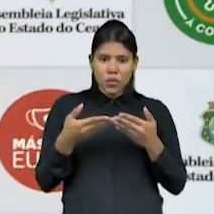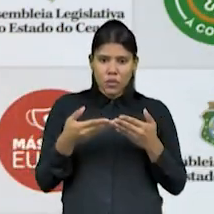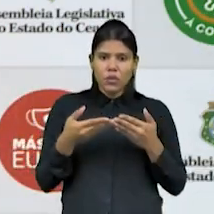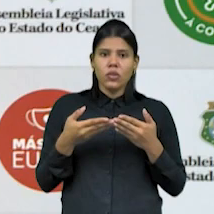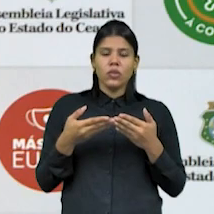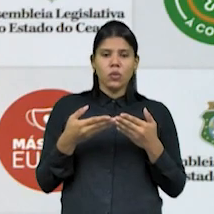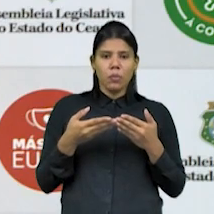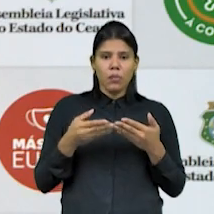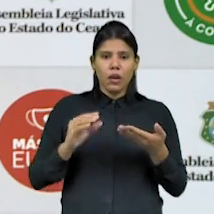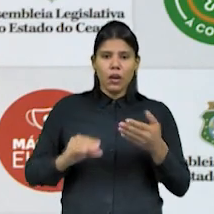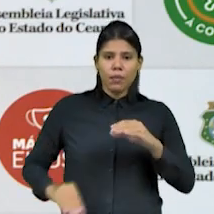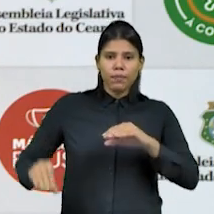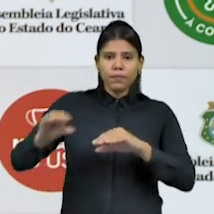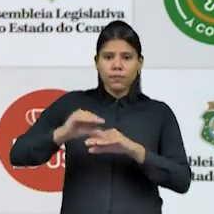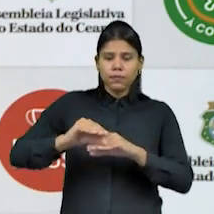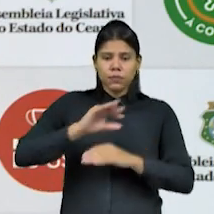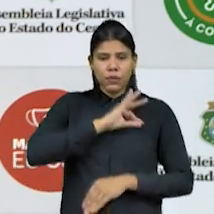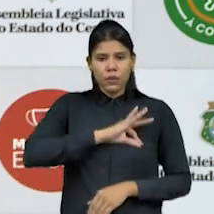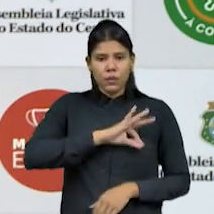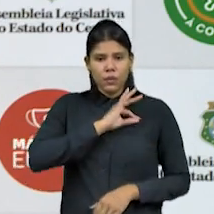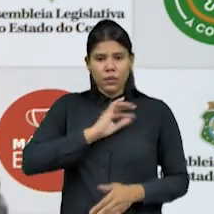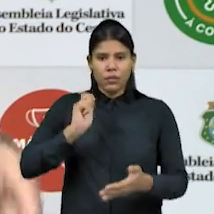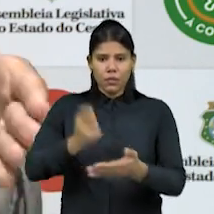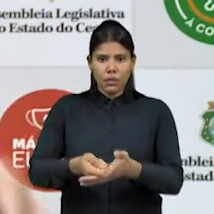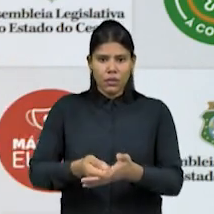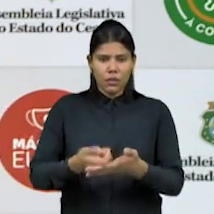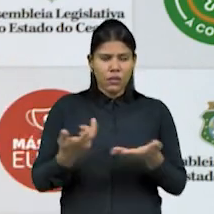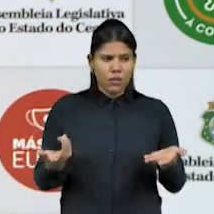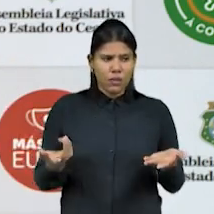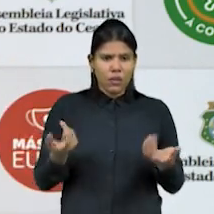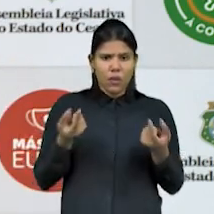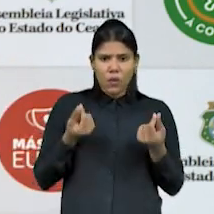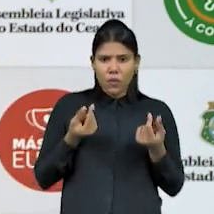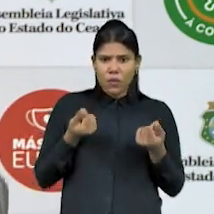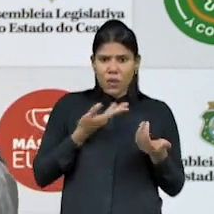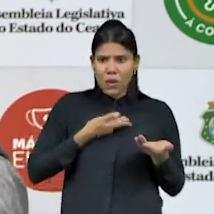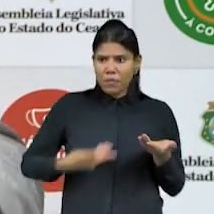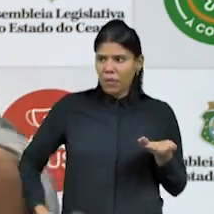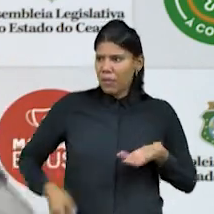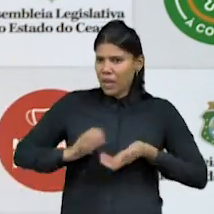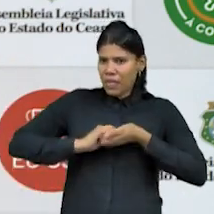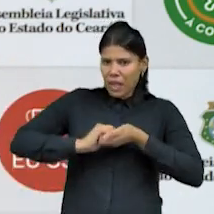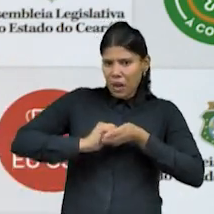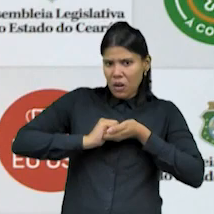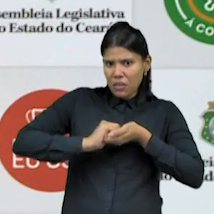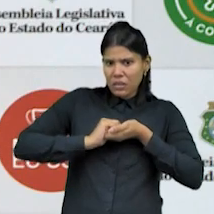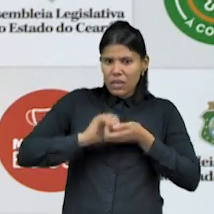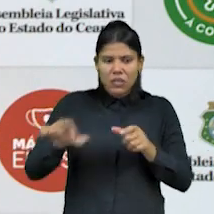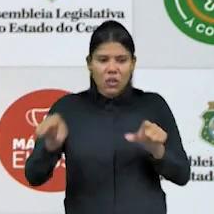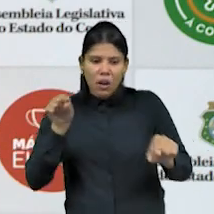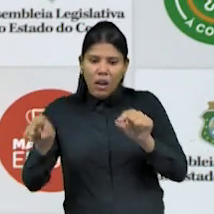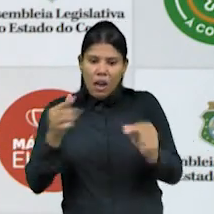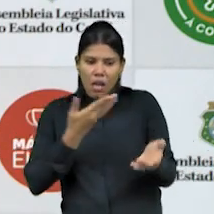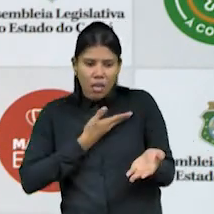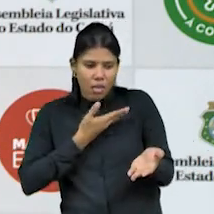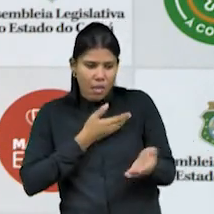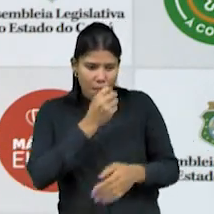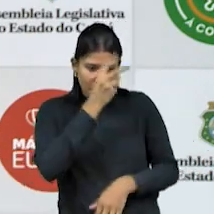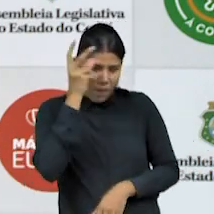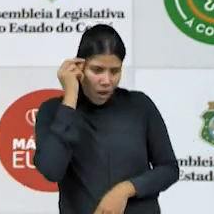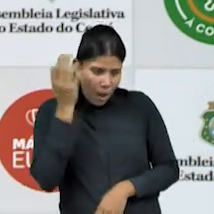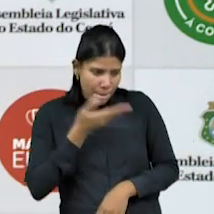e os recursos do povo brasileiro sendo negociados dessa maneira, pelo critério de amizade com o presidente da república,